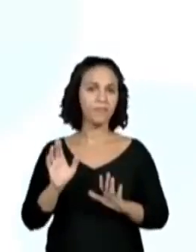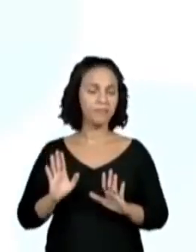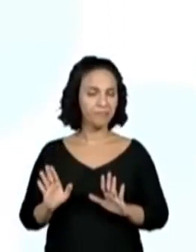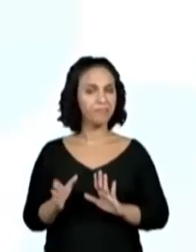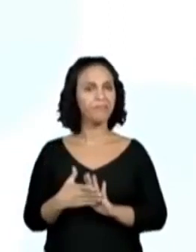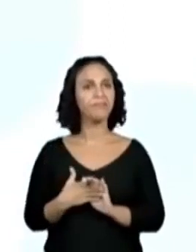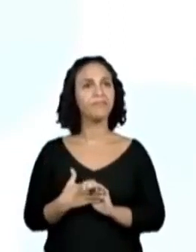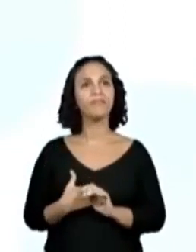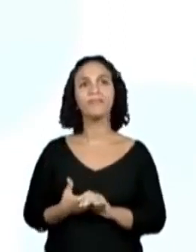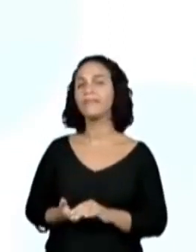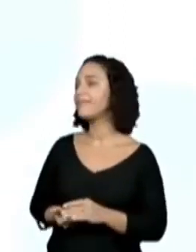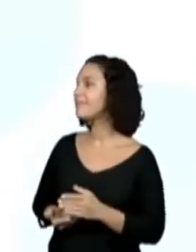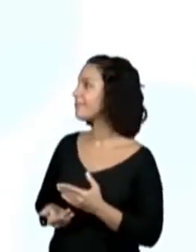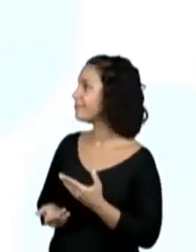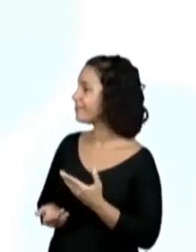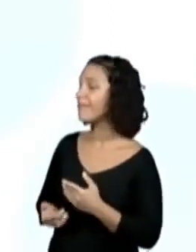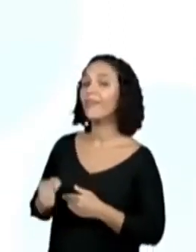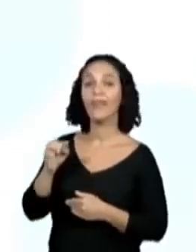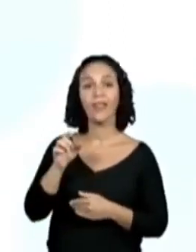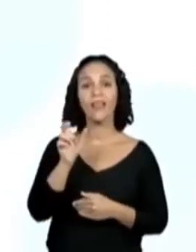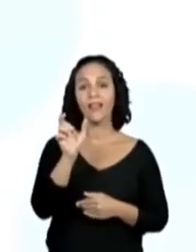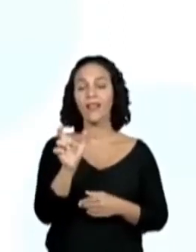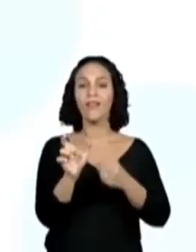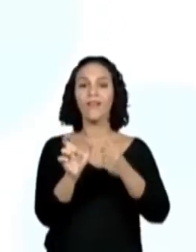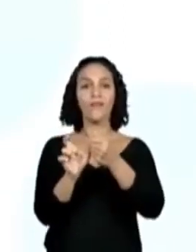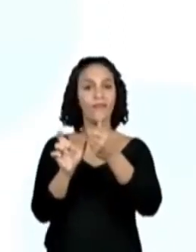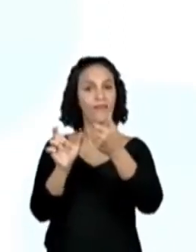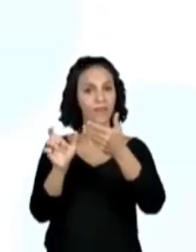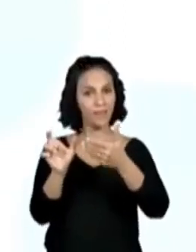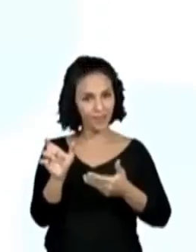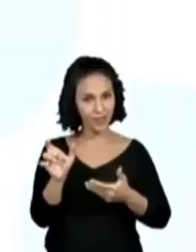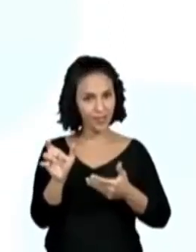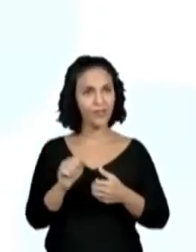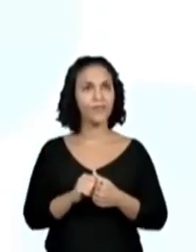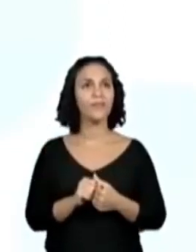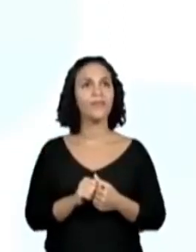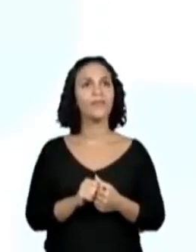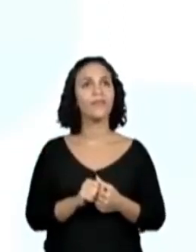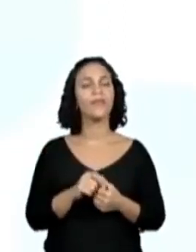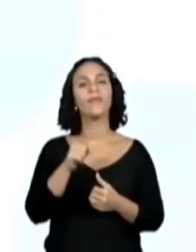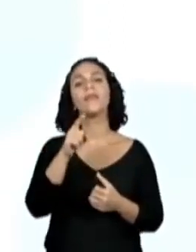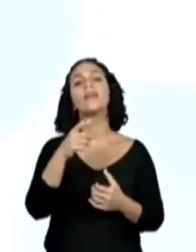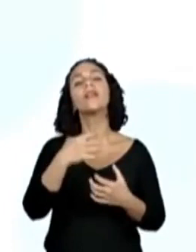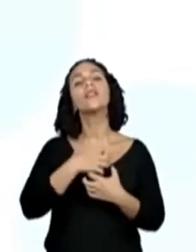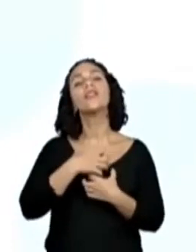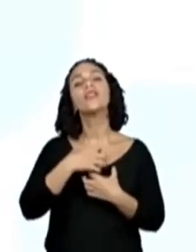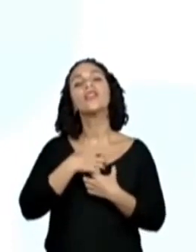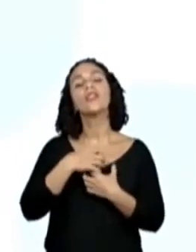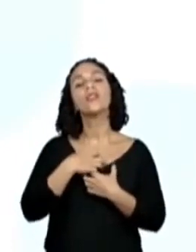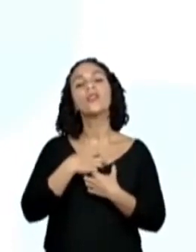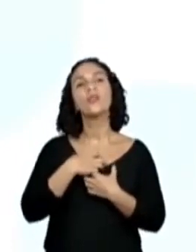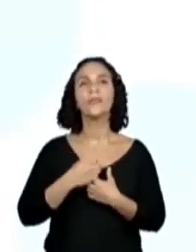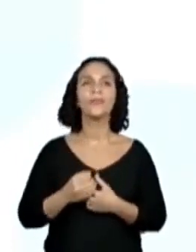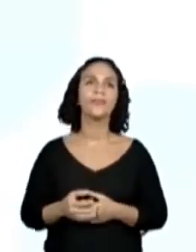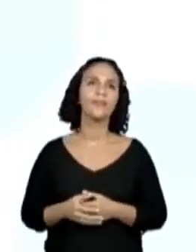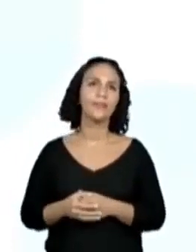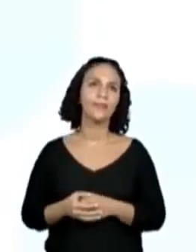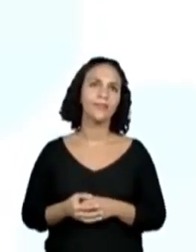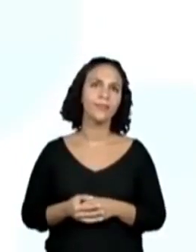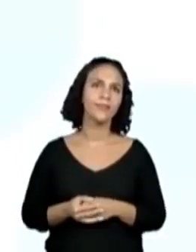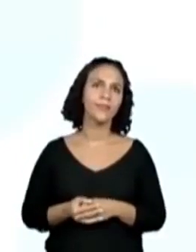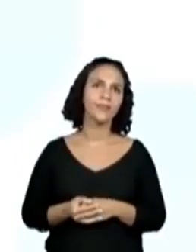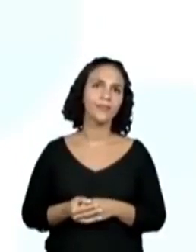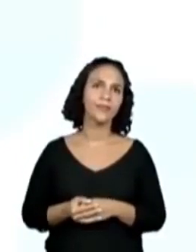Este é um verbete. E eu vou colocar a palavrinha do estilo. De.